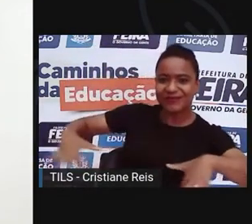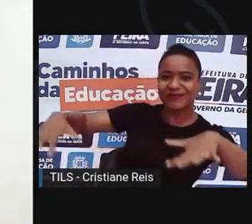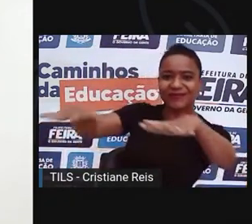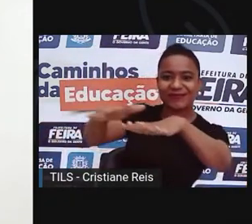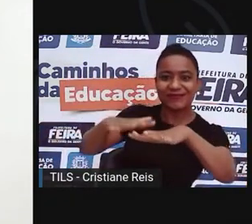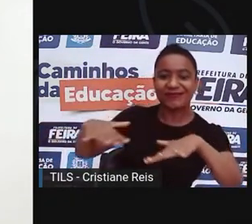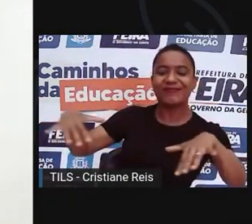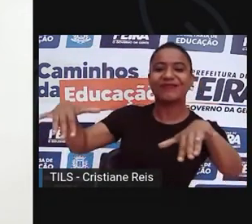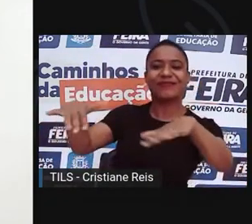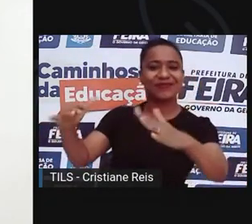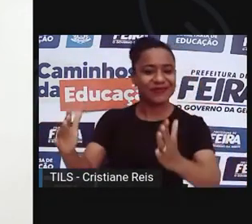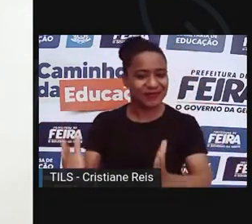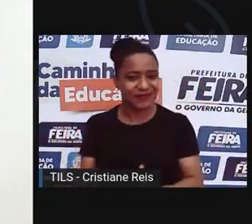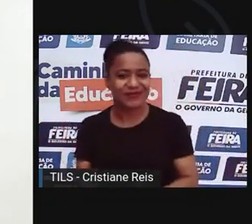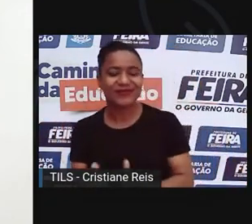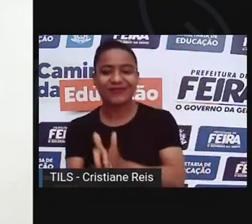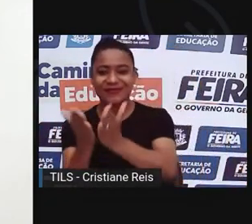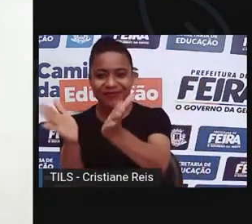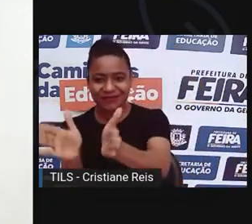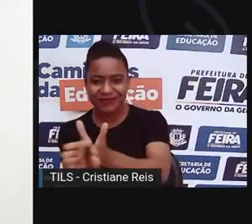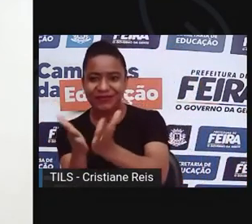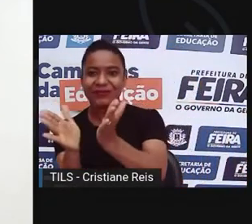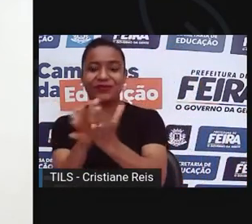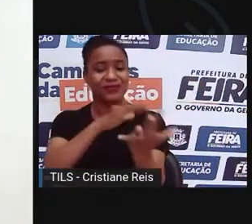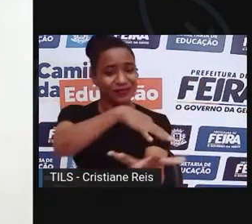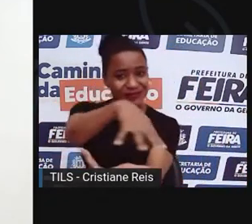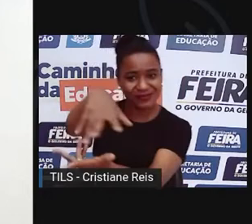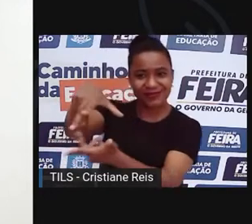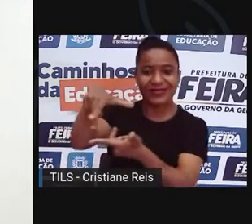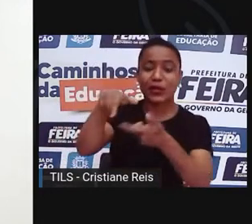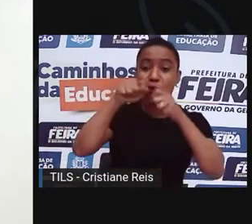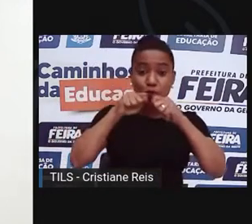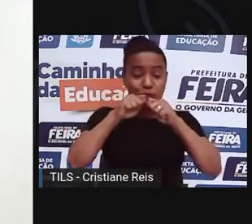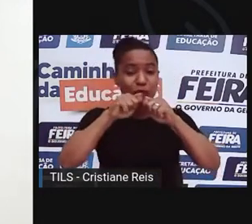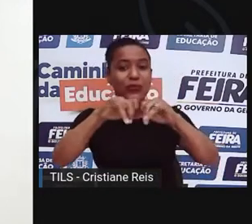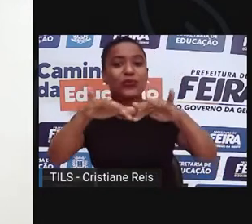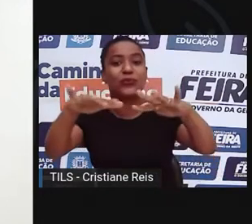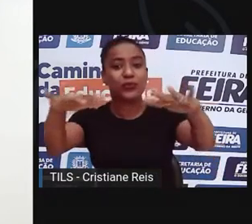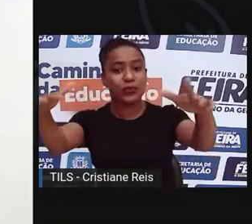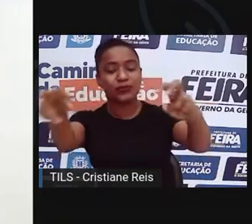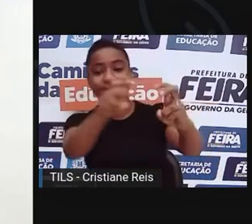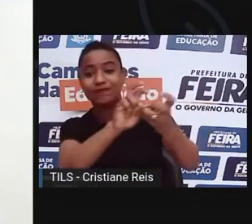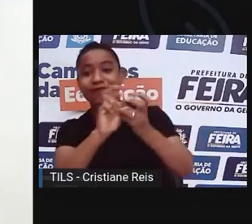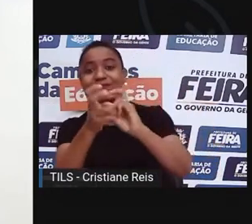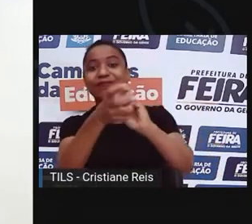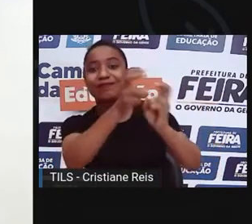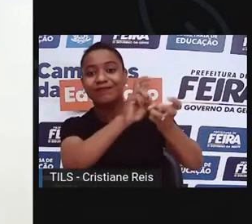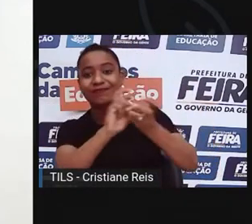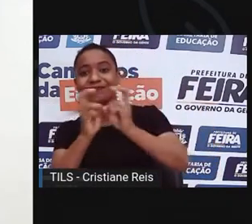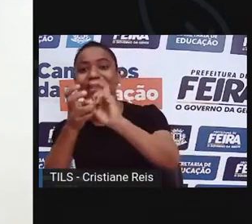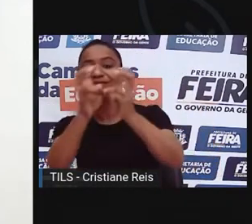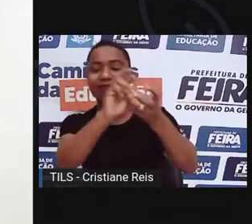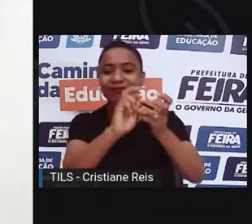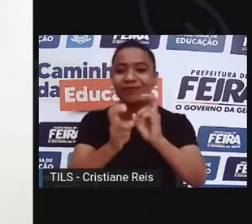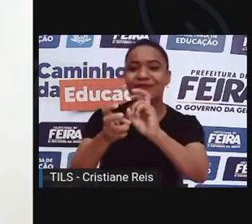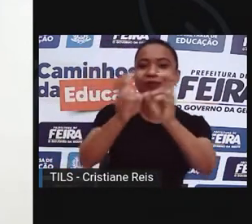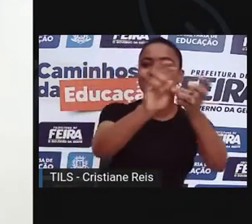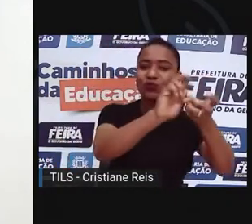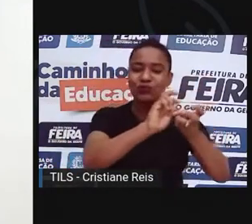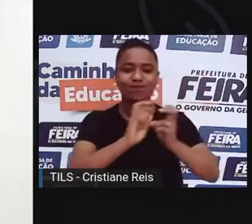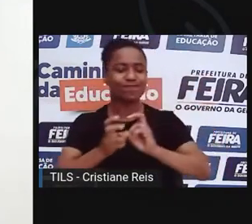mundo já tomou A capoeira está livre Deste sistema